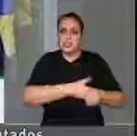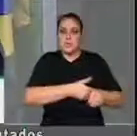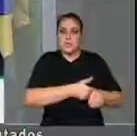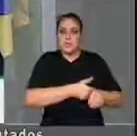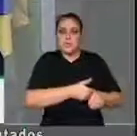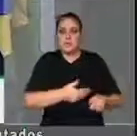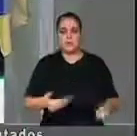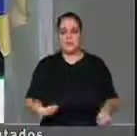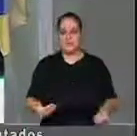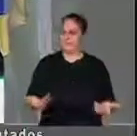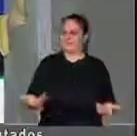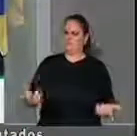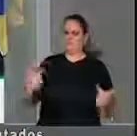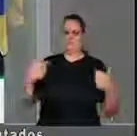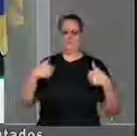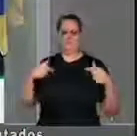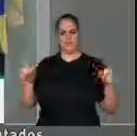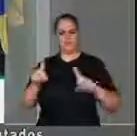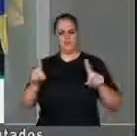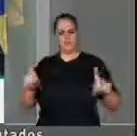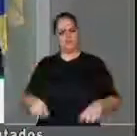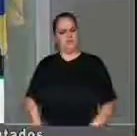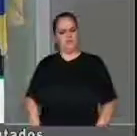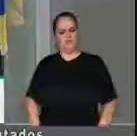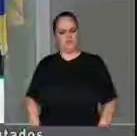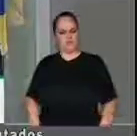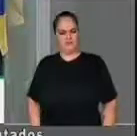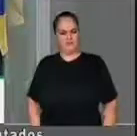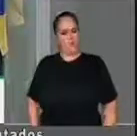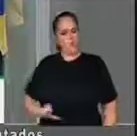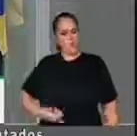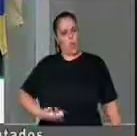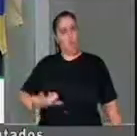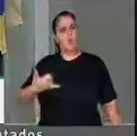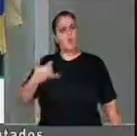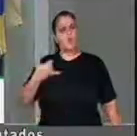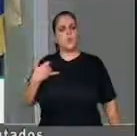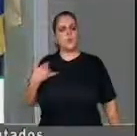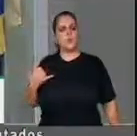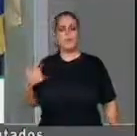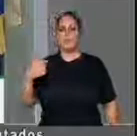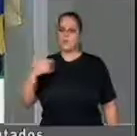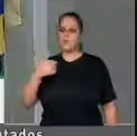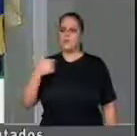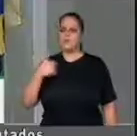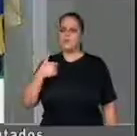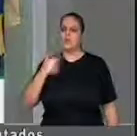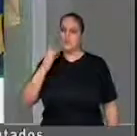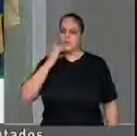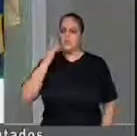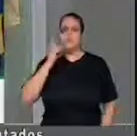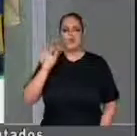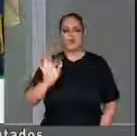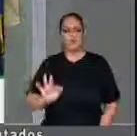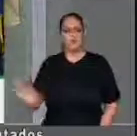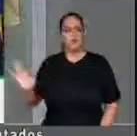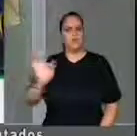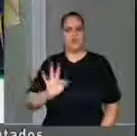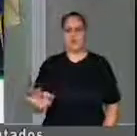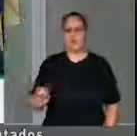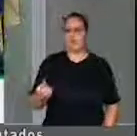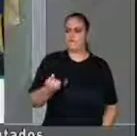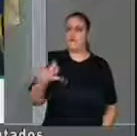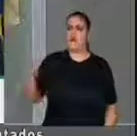de, dentre 200 e poucos milhões, eu ser deputado federal. Por isso que eu